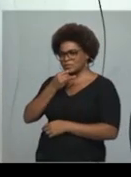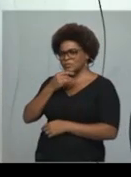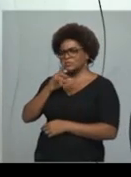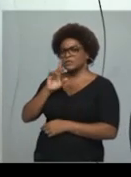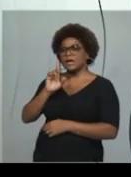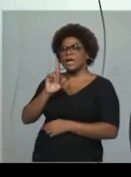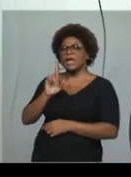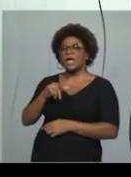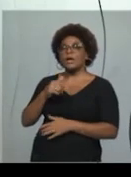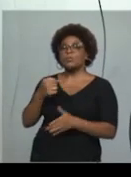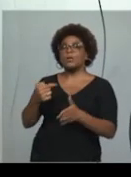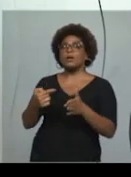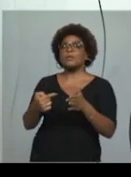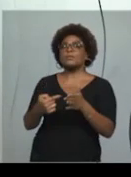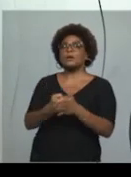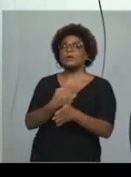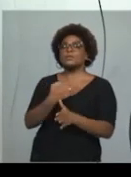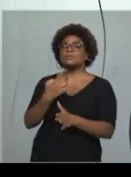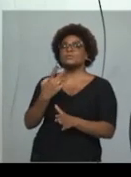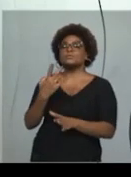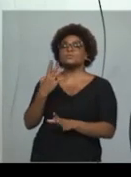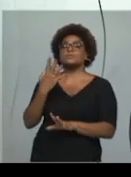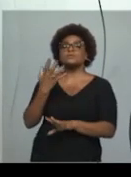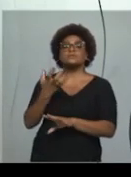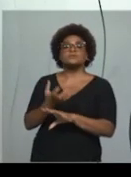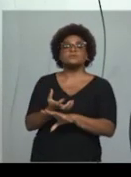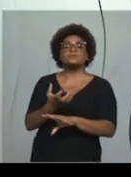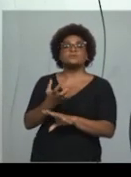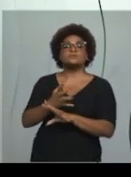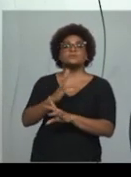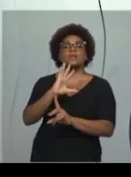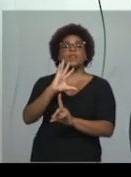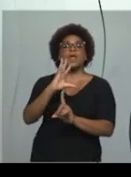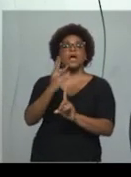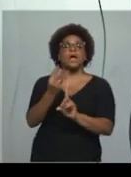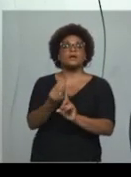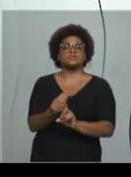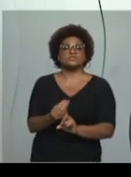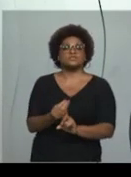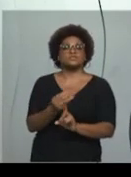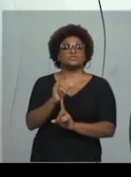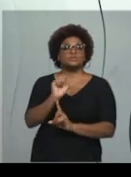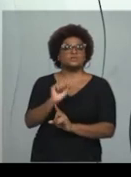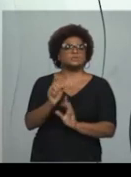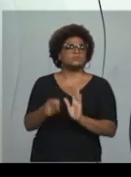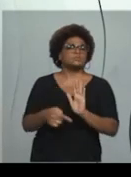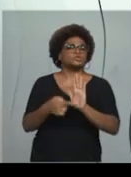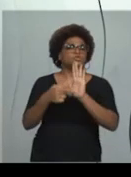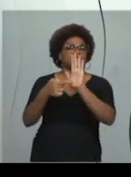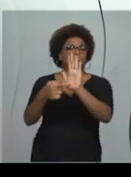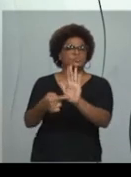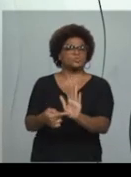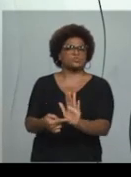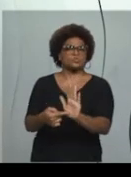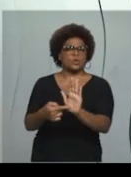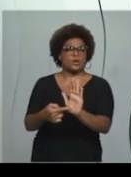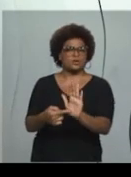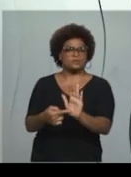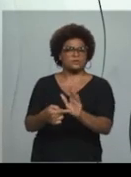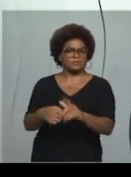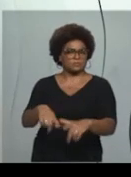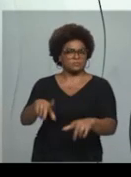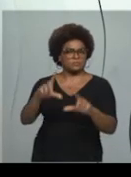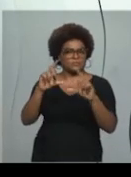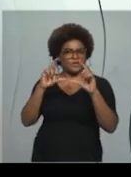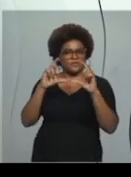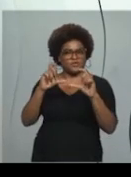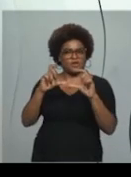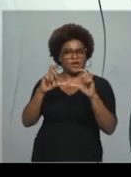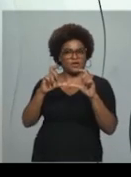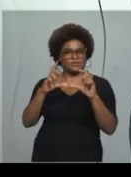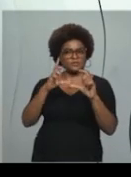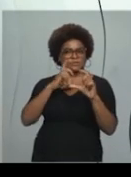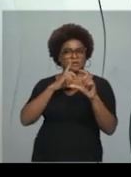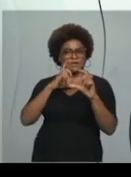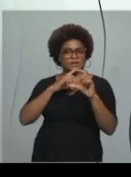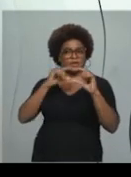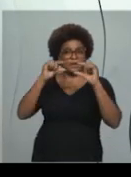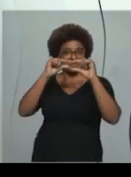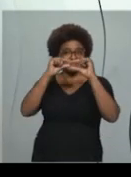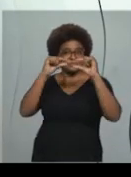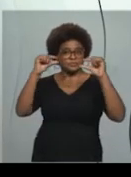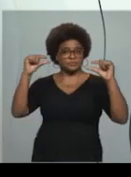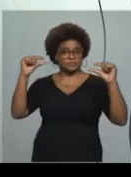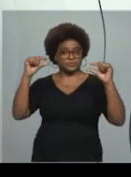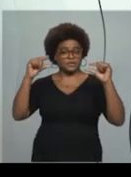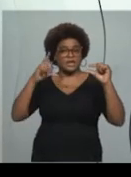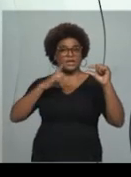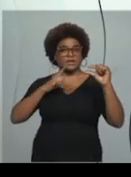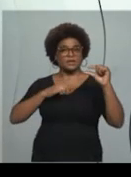que traz a imagem, né? Aí tem o enunciado e as alternativas para